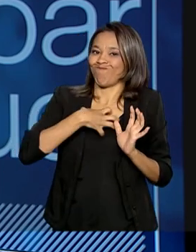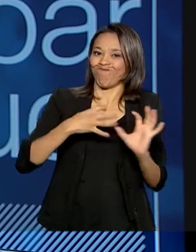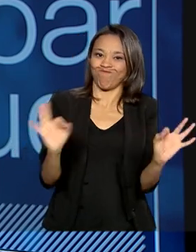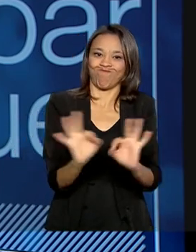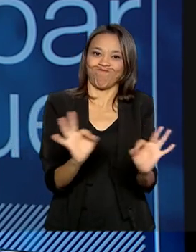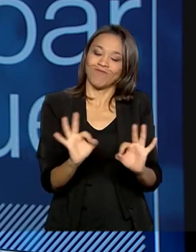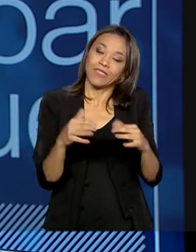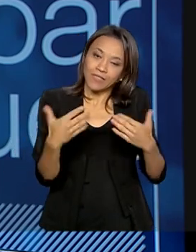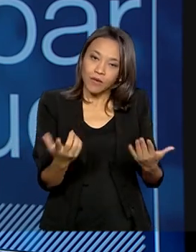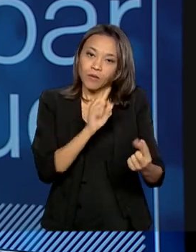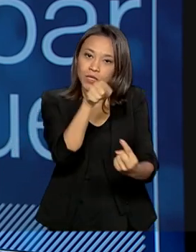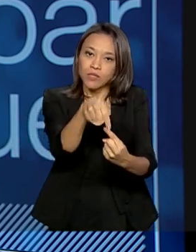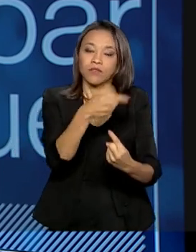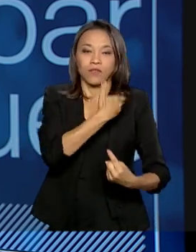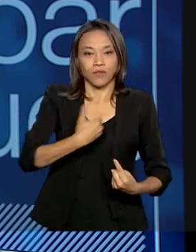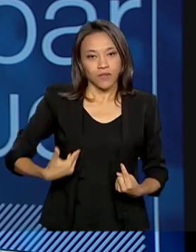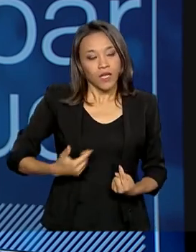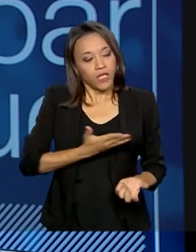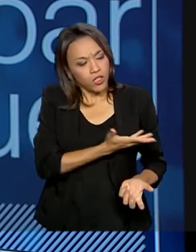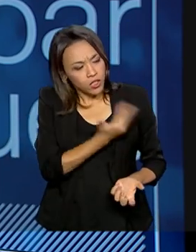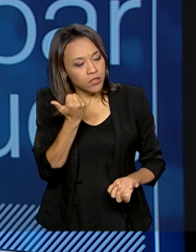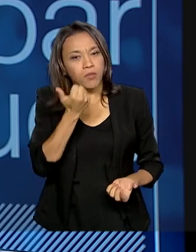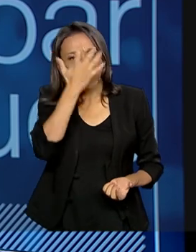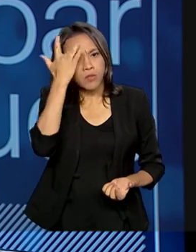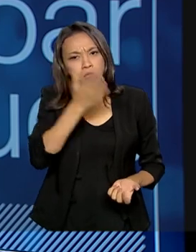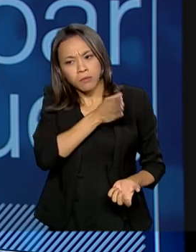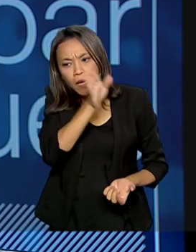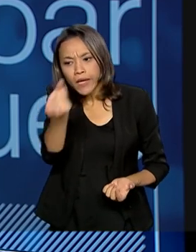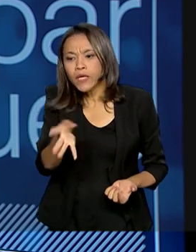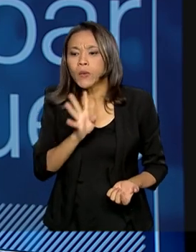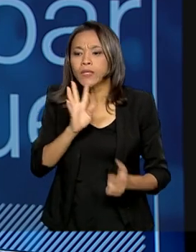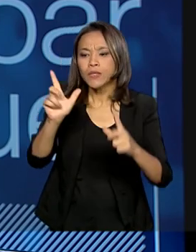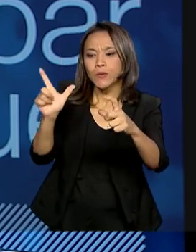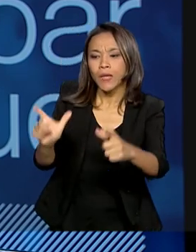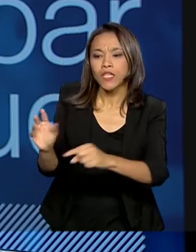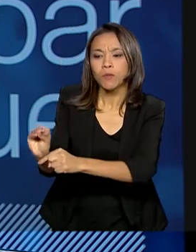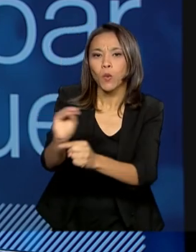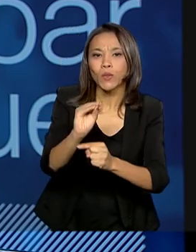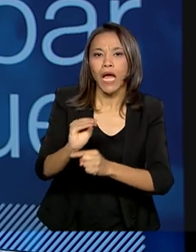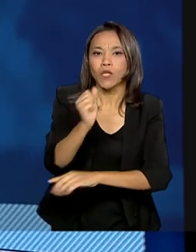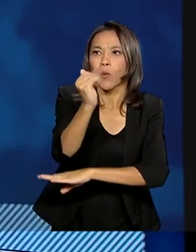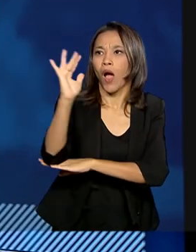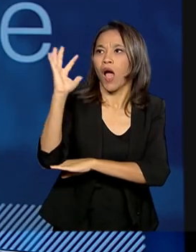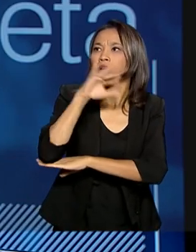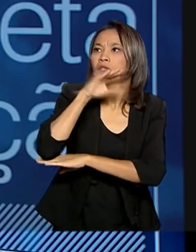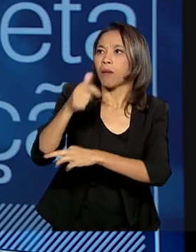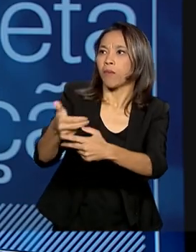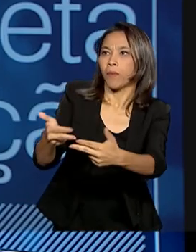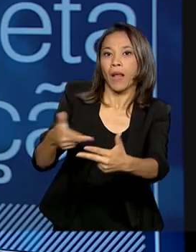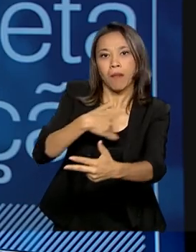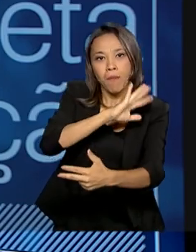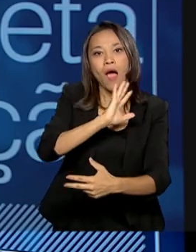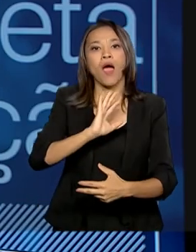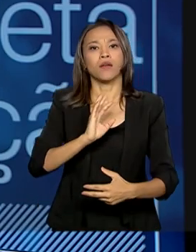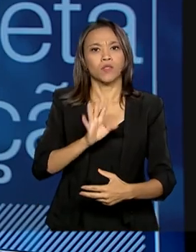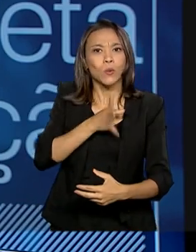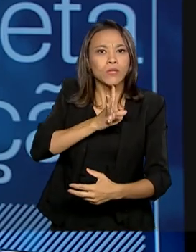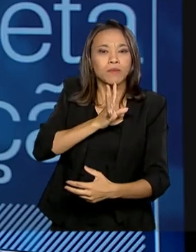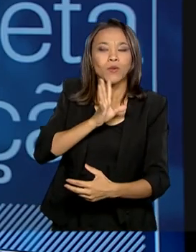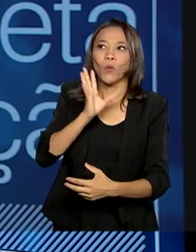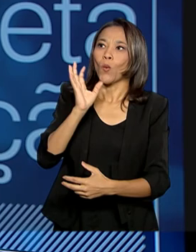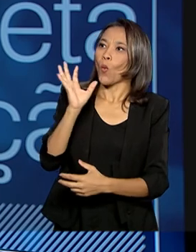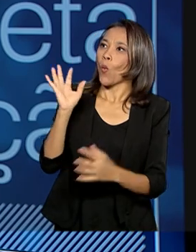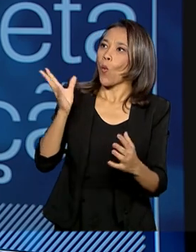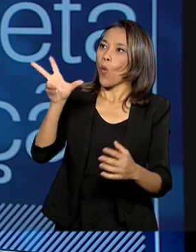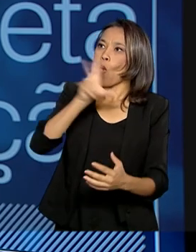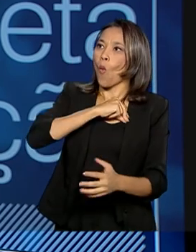governo é fazer com que as pessoas conheçam as unidades. Quanto mais ela conhece, mais ela protege. Para ver a beleza da